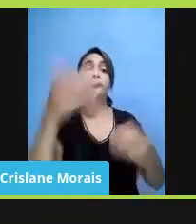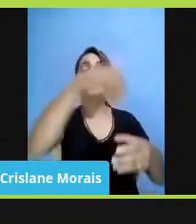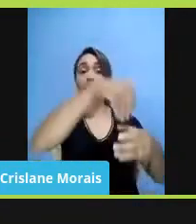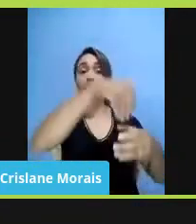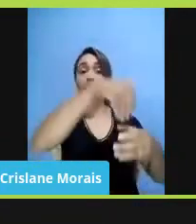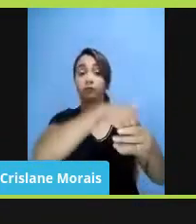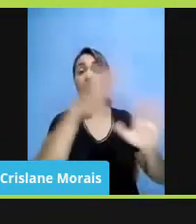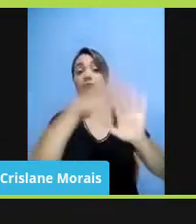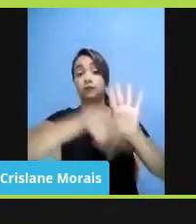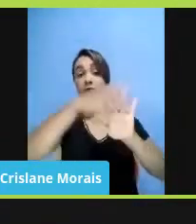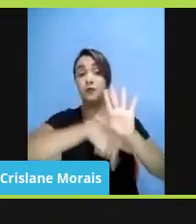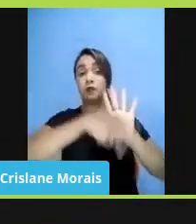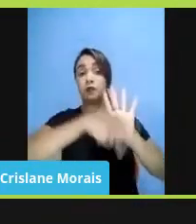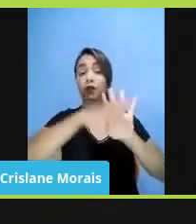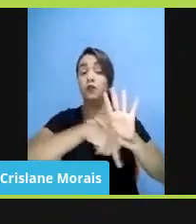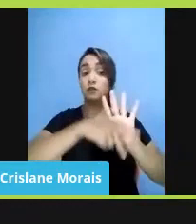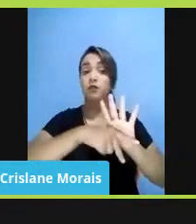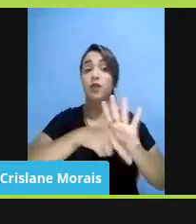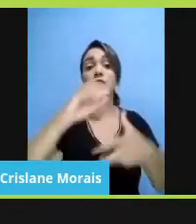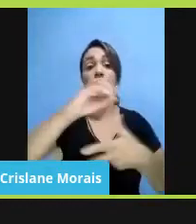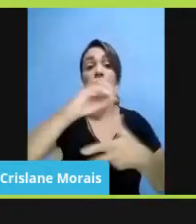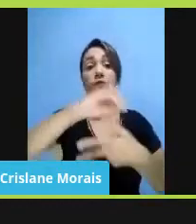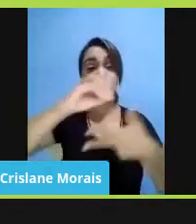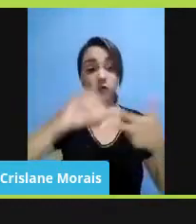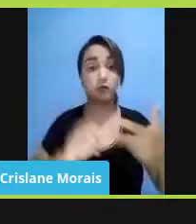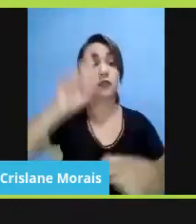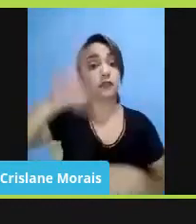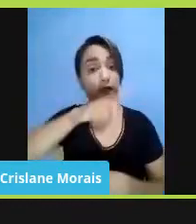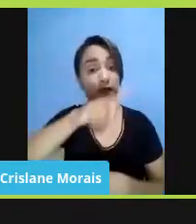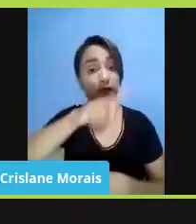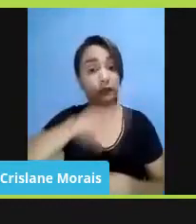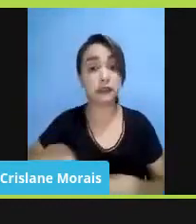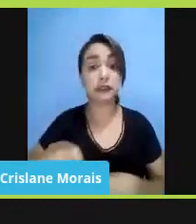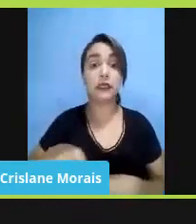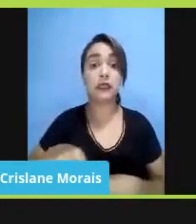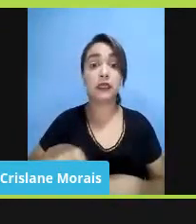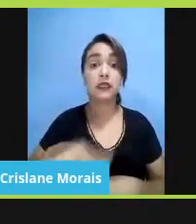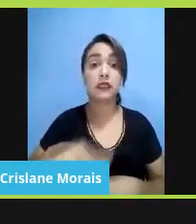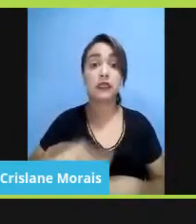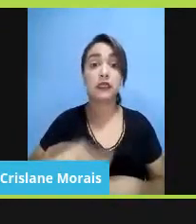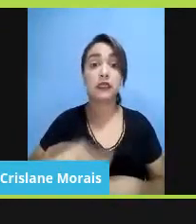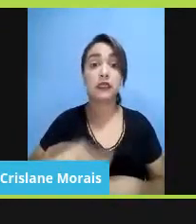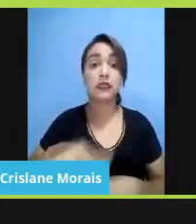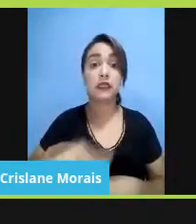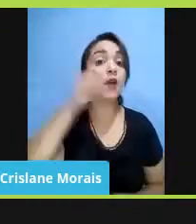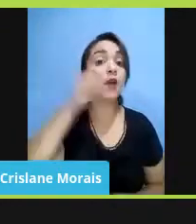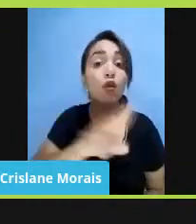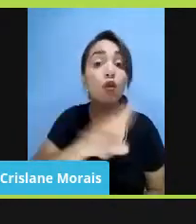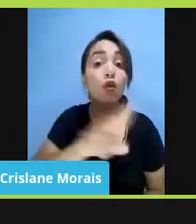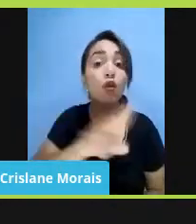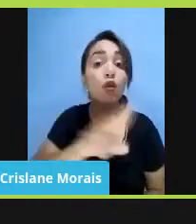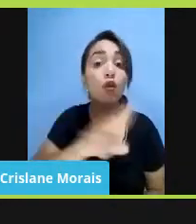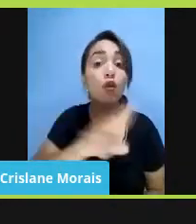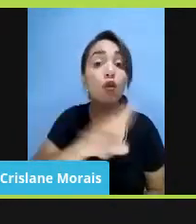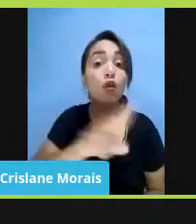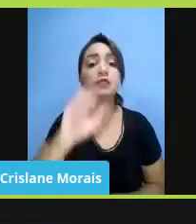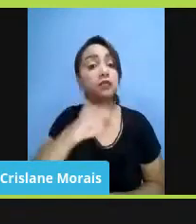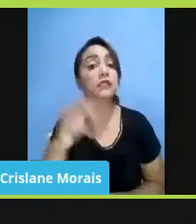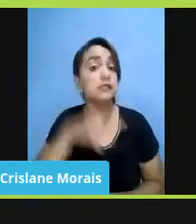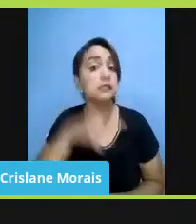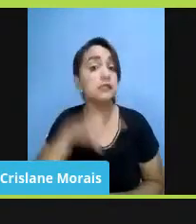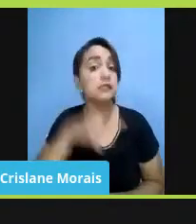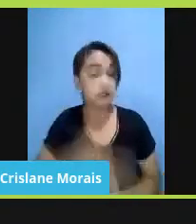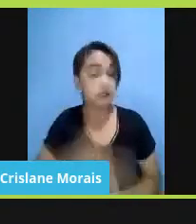Alice Portugal, então, se hoje for aprovado no Senado, amanhã já vai votar na Câmara e já vai juntar os projetos,